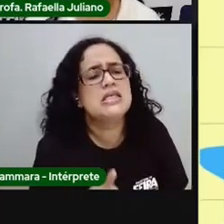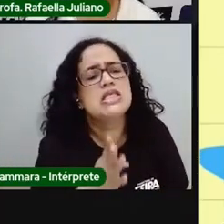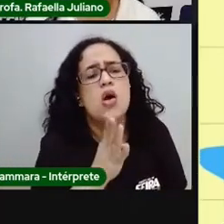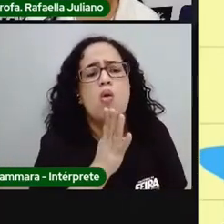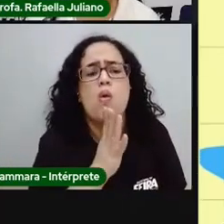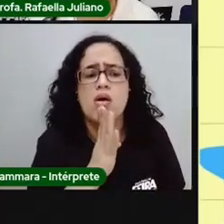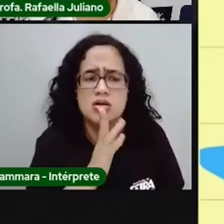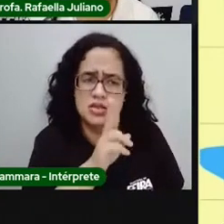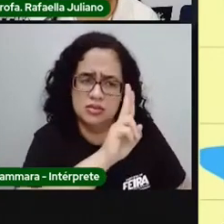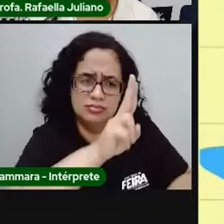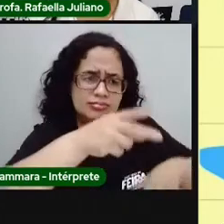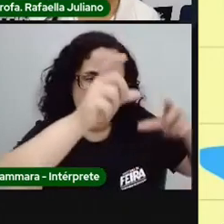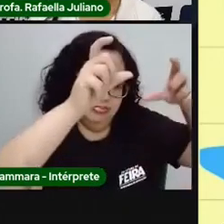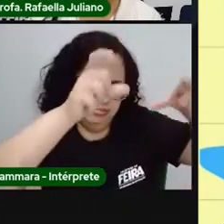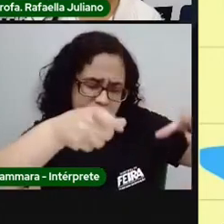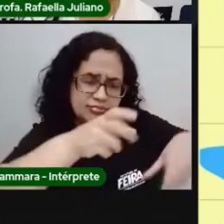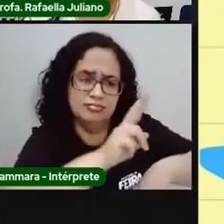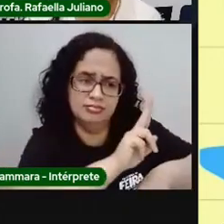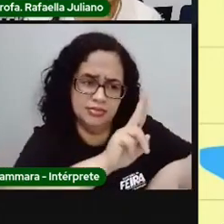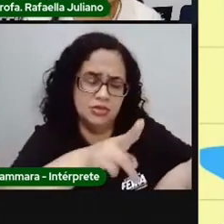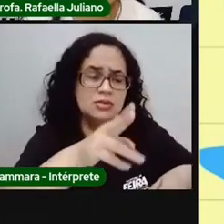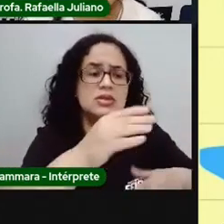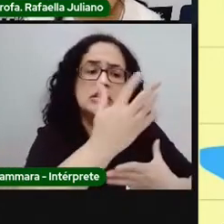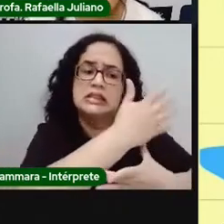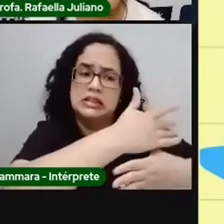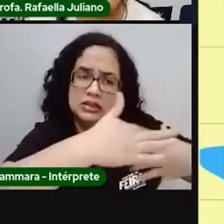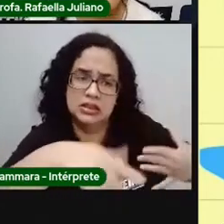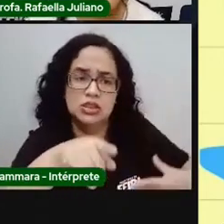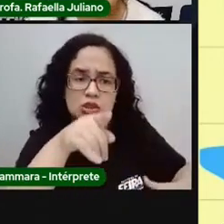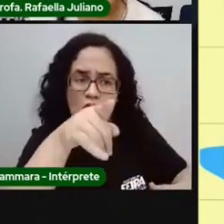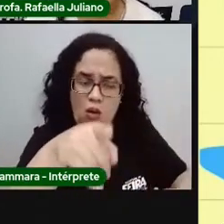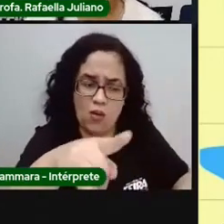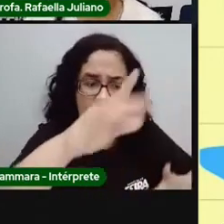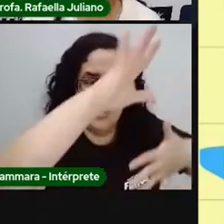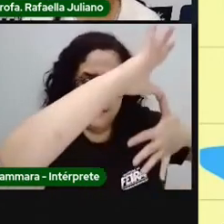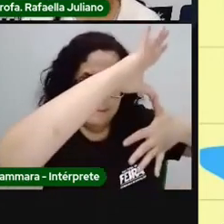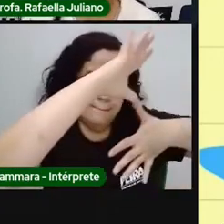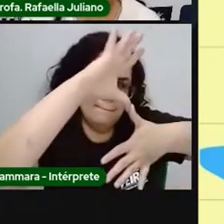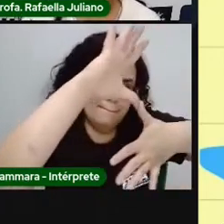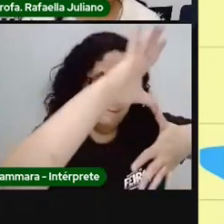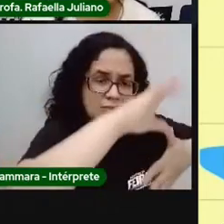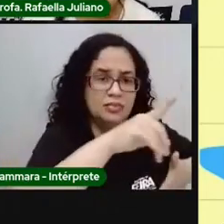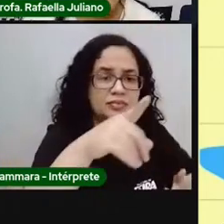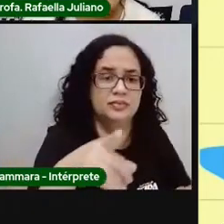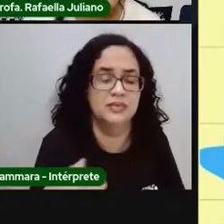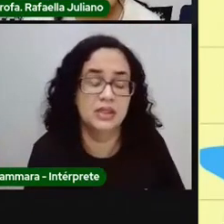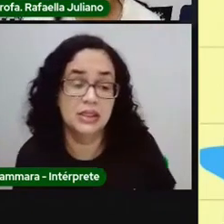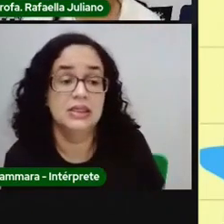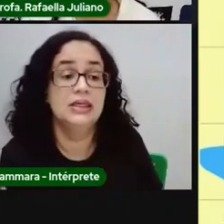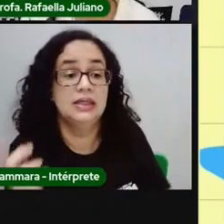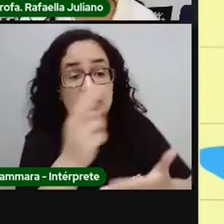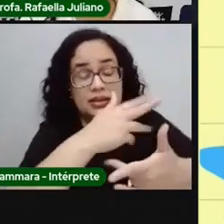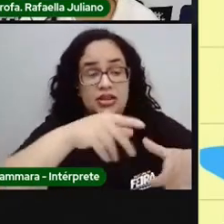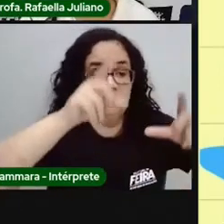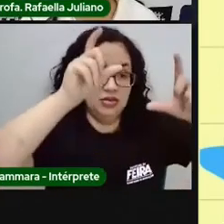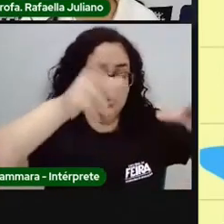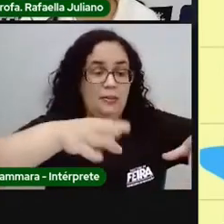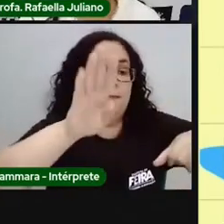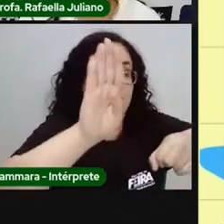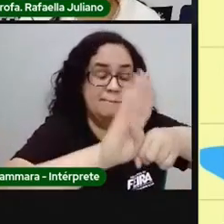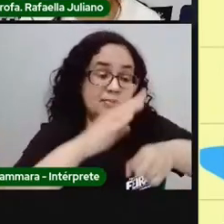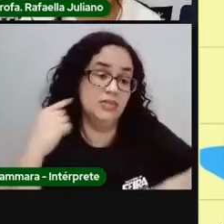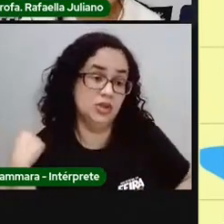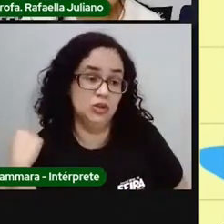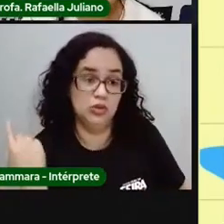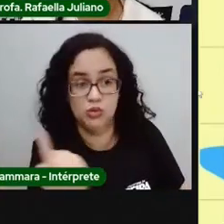os bairros da nossa cidade? Dá uma olhadinha nesse mapa. Aqui tem muitos bairros da nossa cidade.